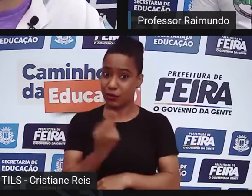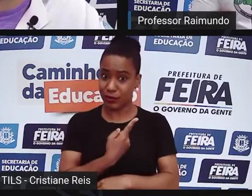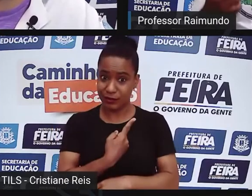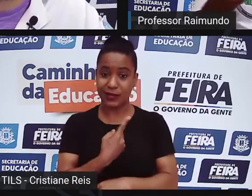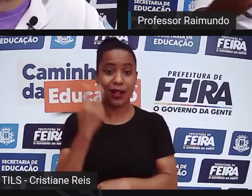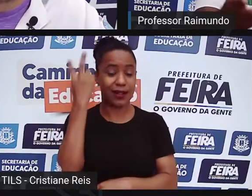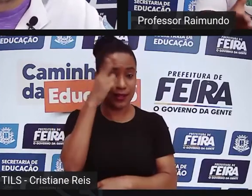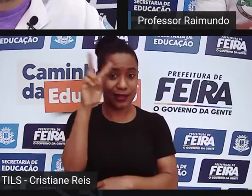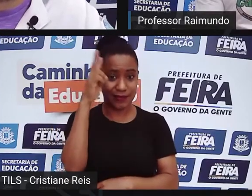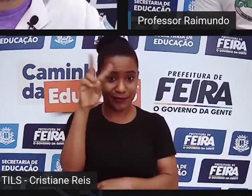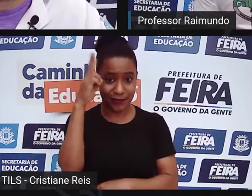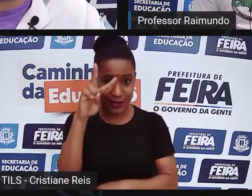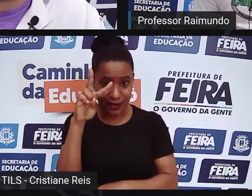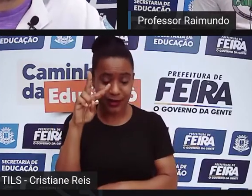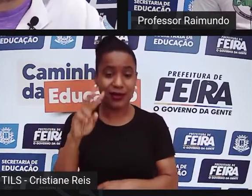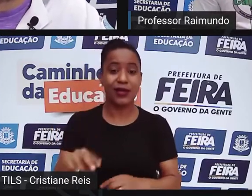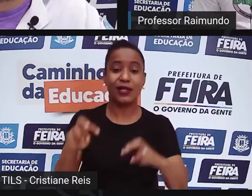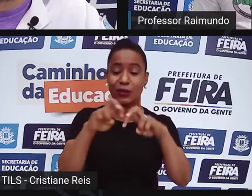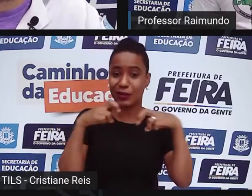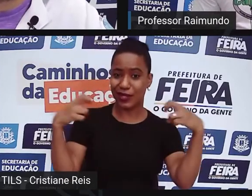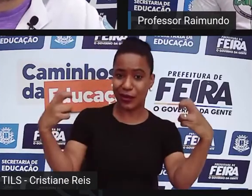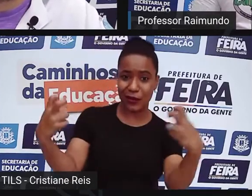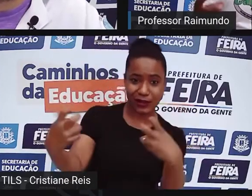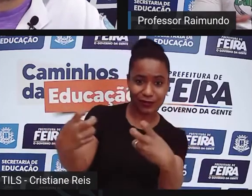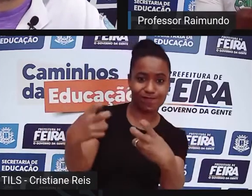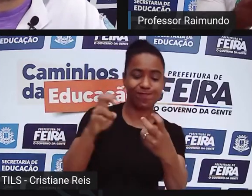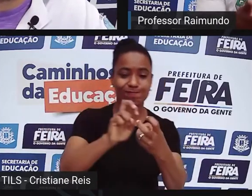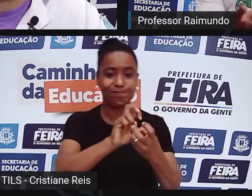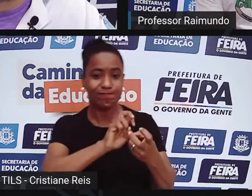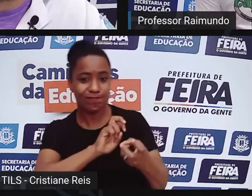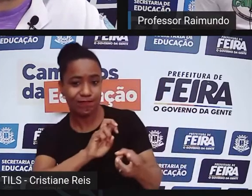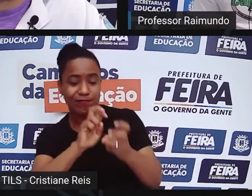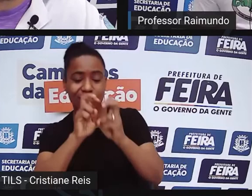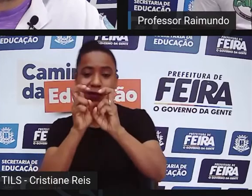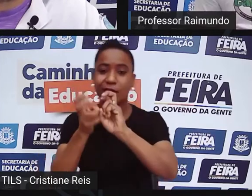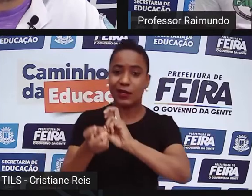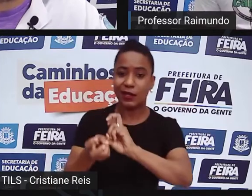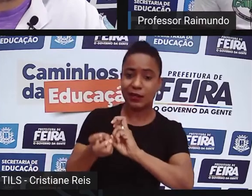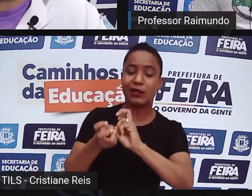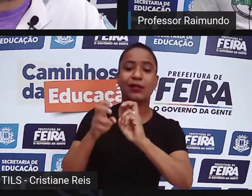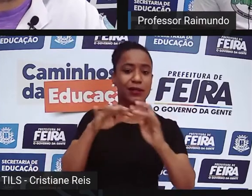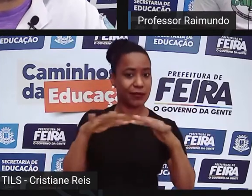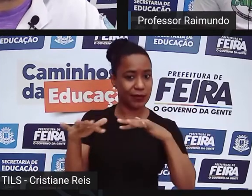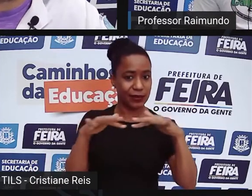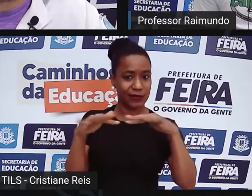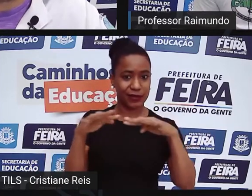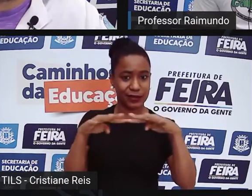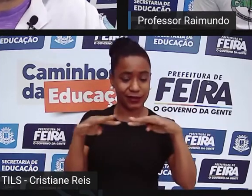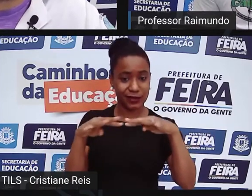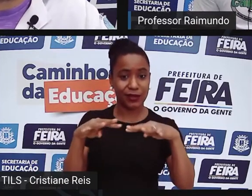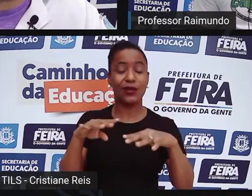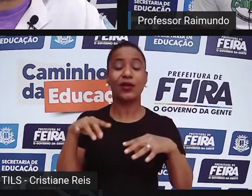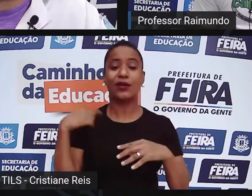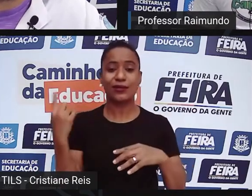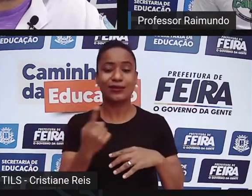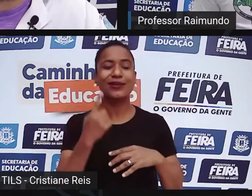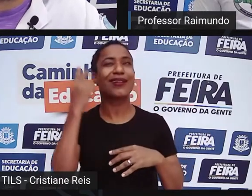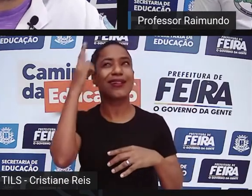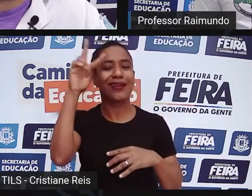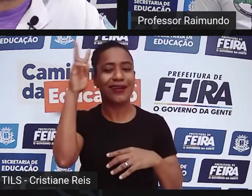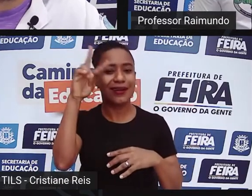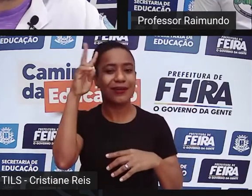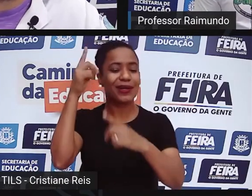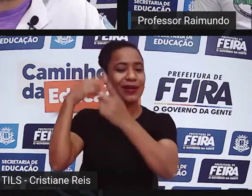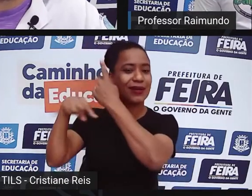e através das rodas de capoeira, através de outras manifestações também, a consegue reviver isso e deixar vivo